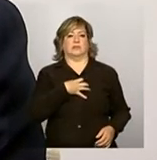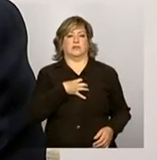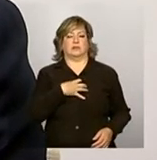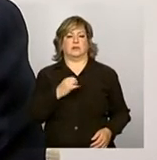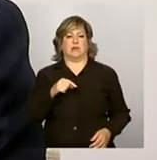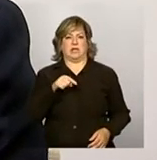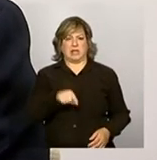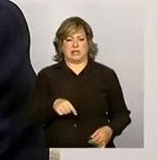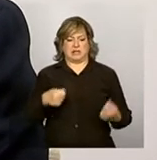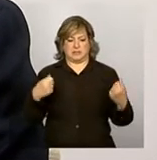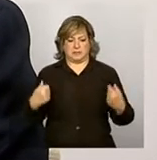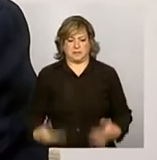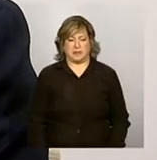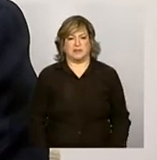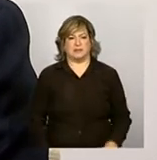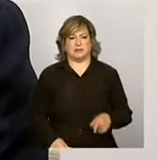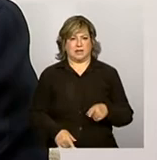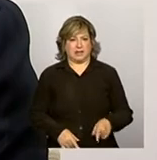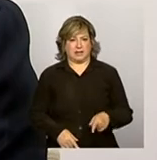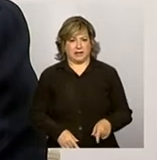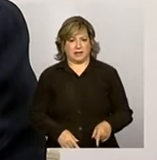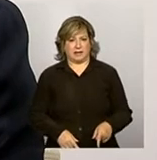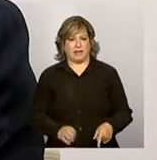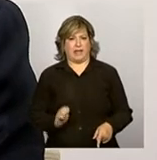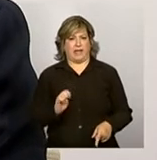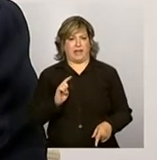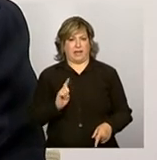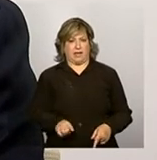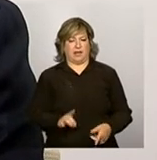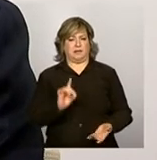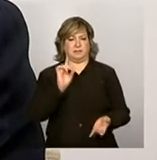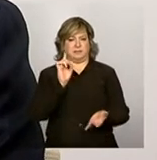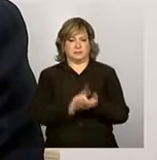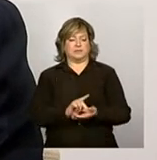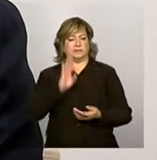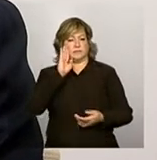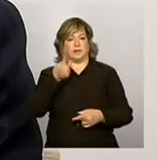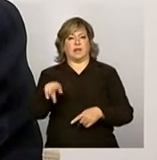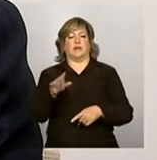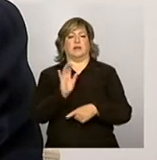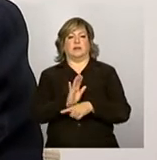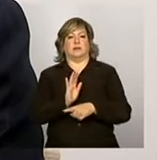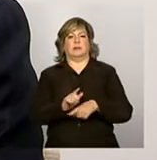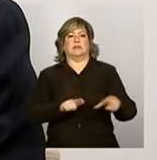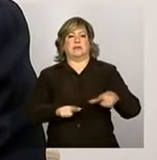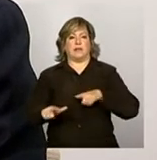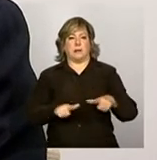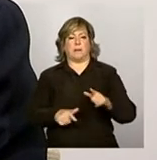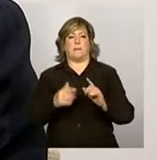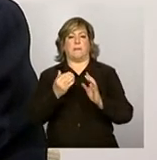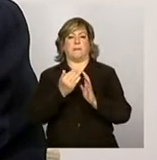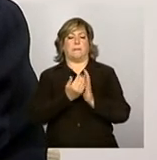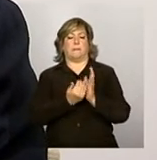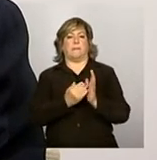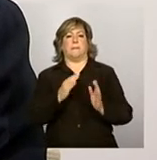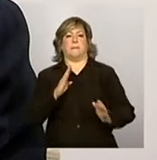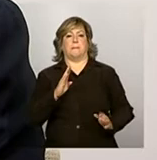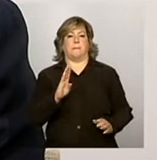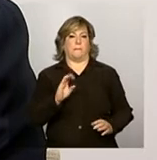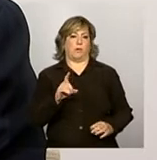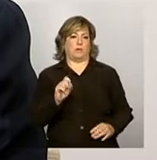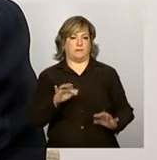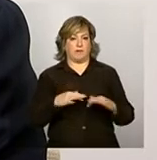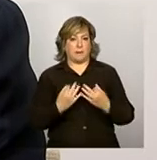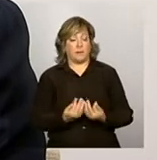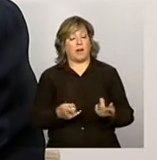essa despesa é uma despesa que ela é elegível para a gestão do programa Bolsa Família e para o cadastro único, você pode